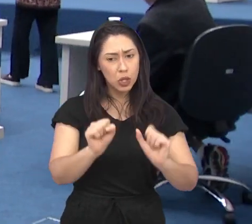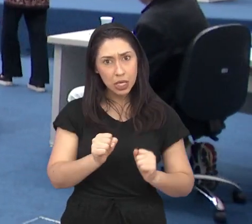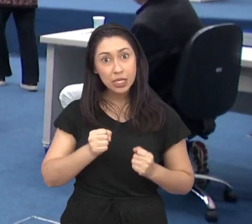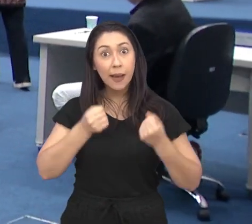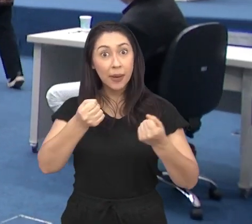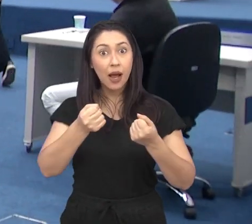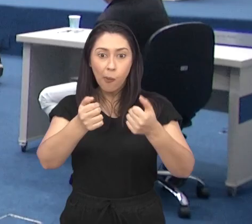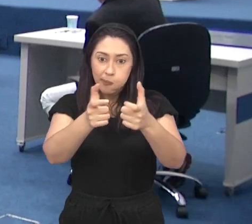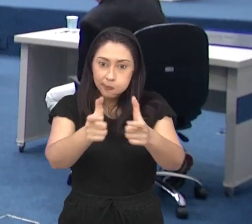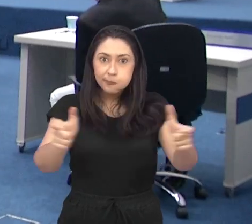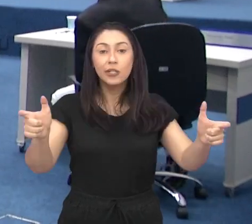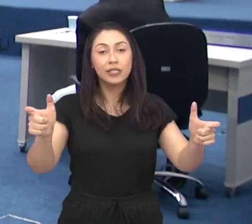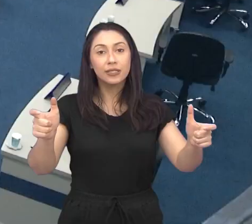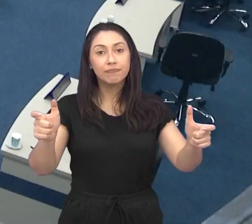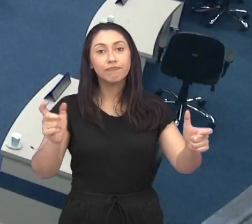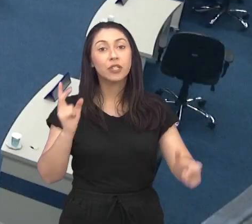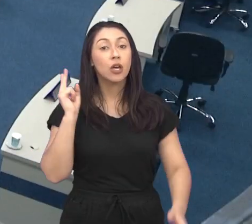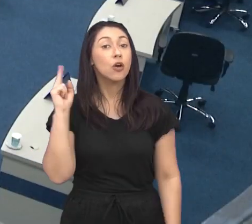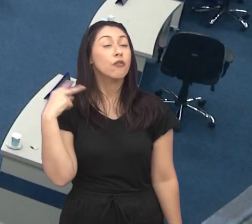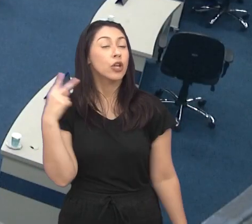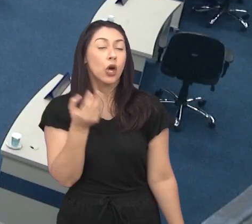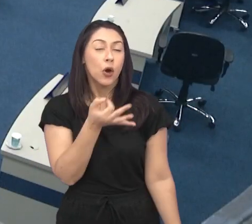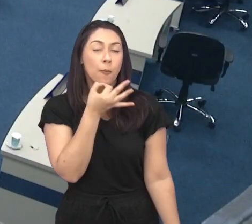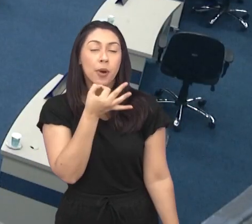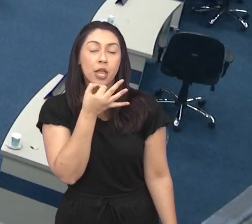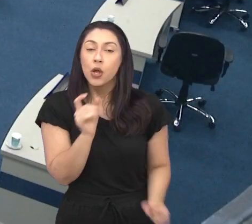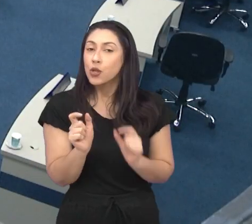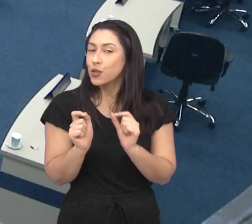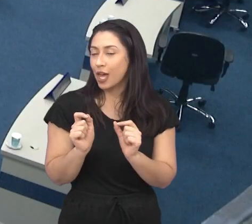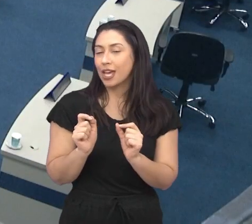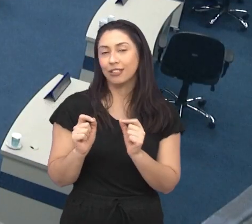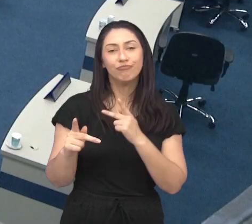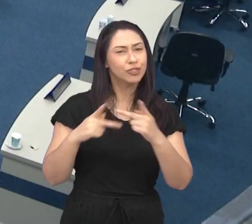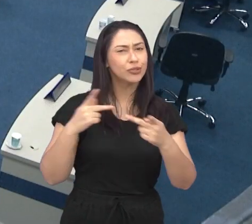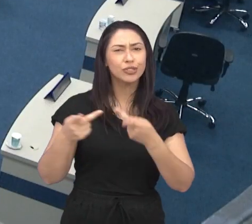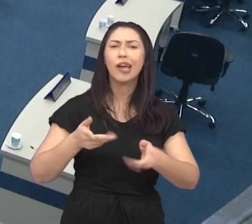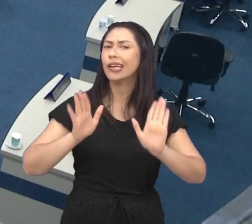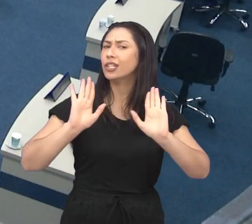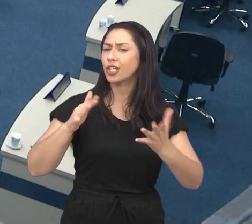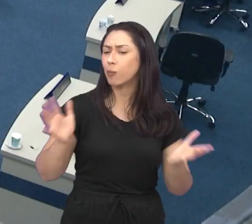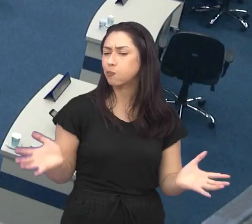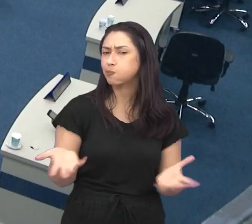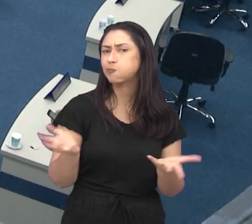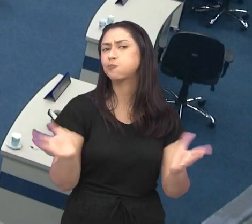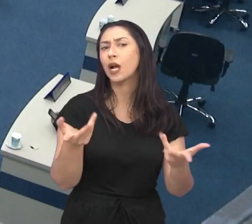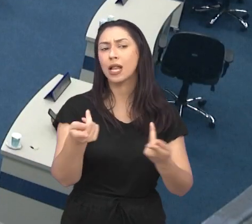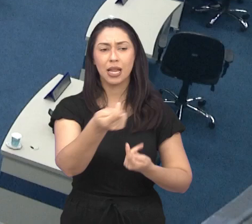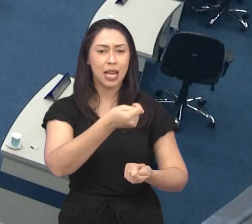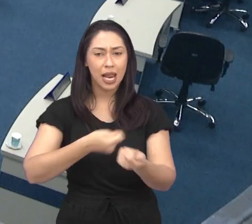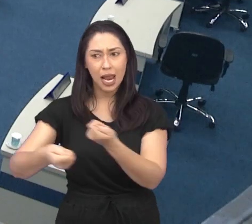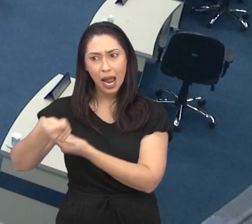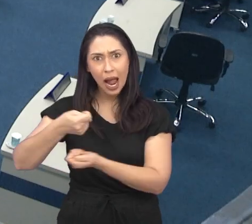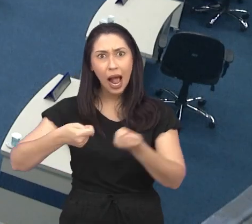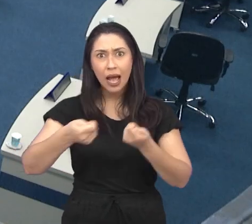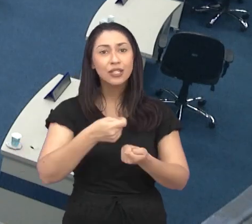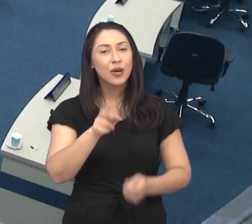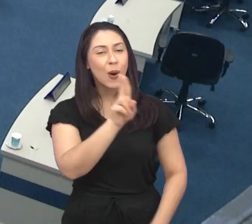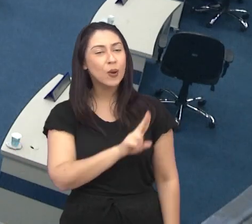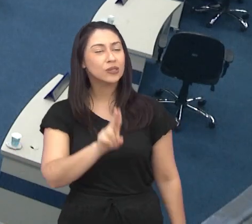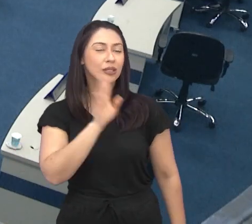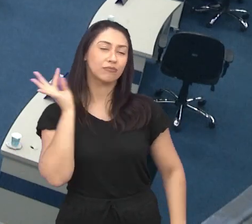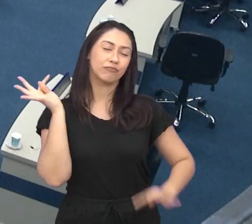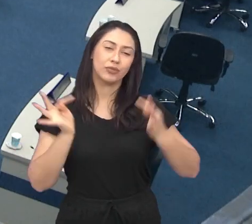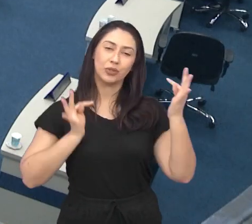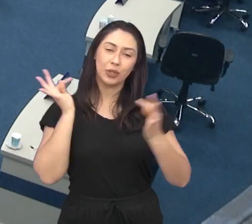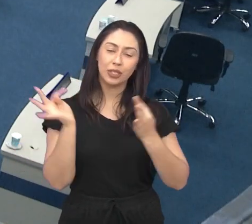trabalha para o crescimento do setor. Para os parlamentares, São José já oferece condições para o desenvolvimento econômico através do